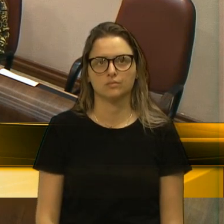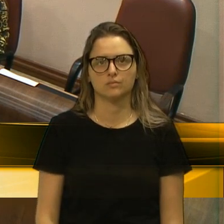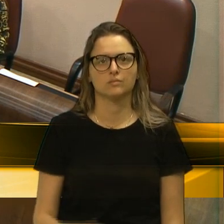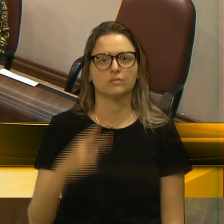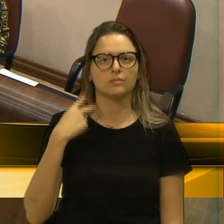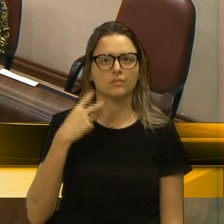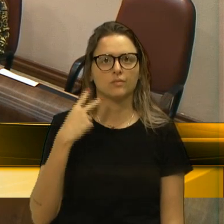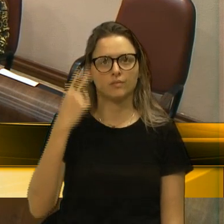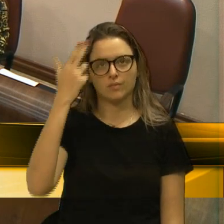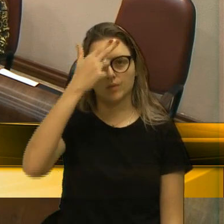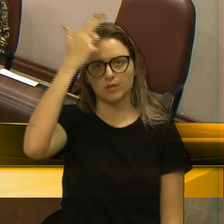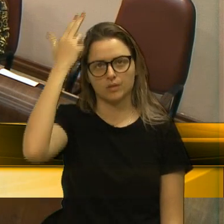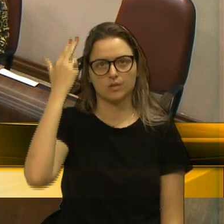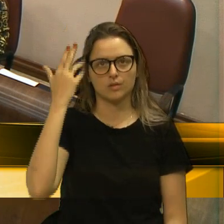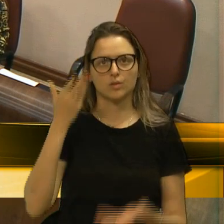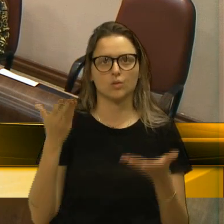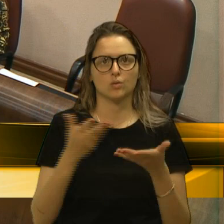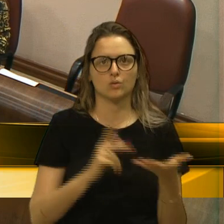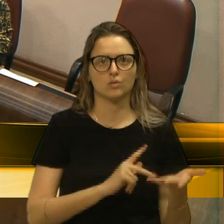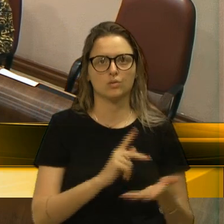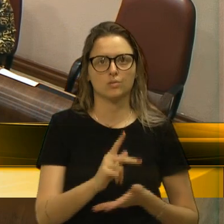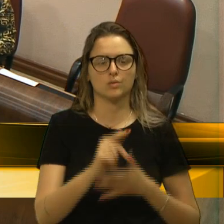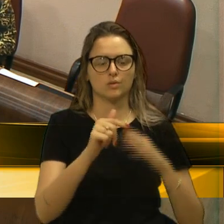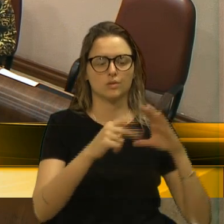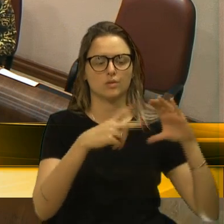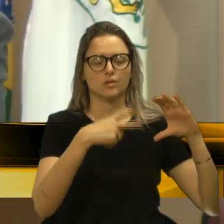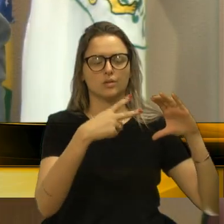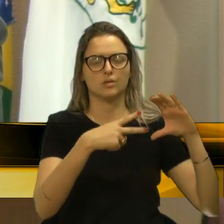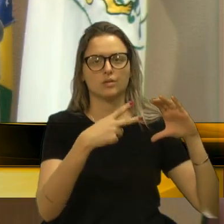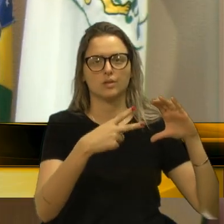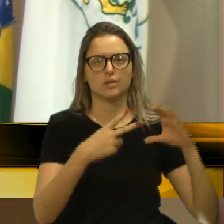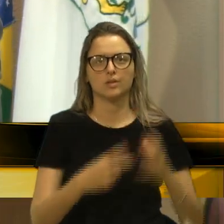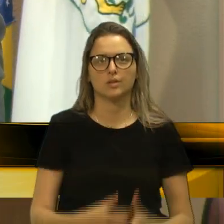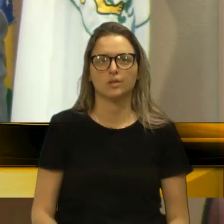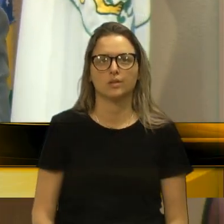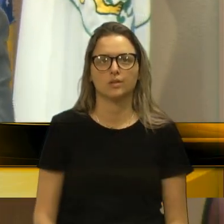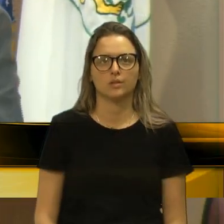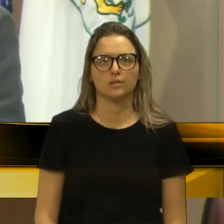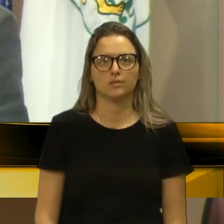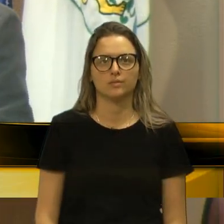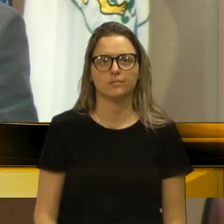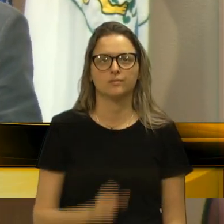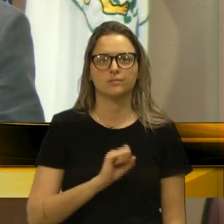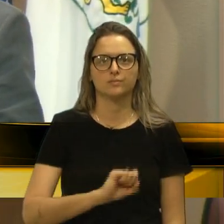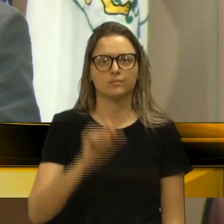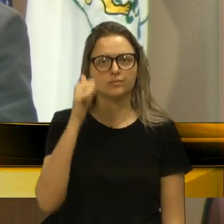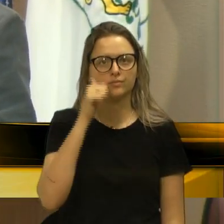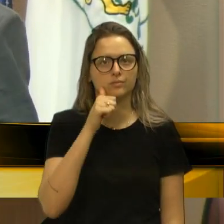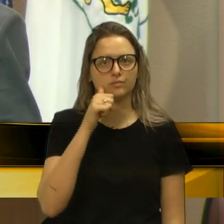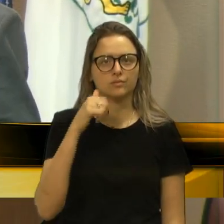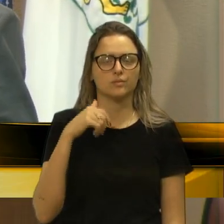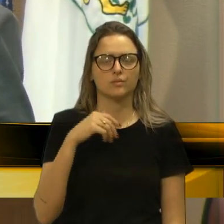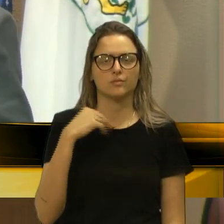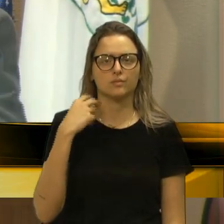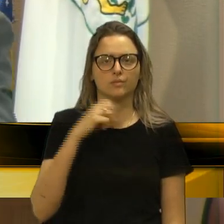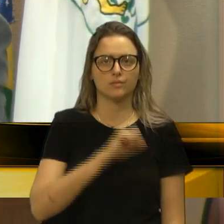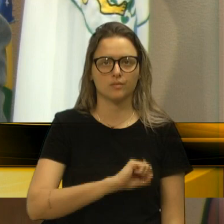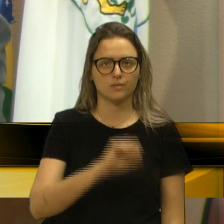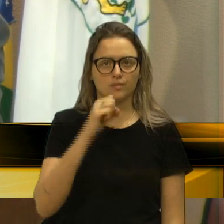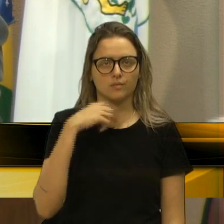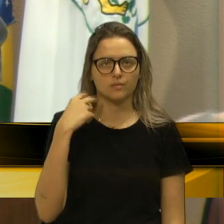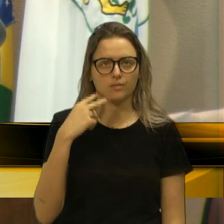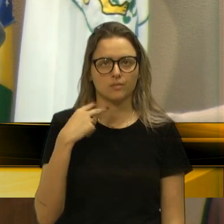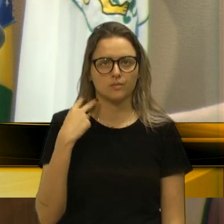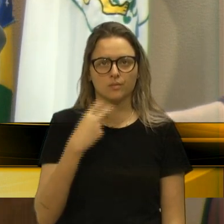vereador Flávio Cassina, que preside os trabalhos nessa casa legislativa, senhoras vereadoras, senhores vereadores, meus